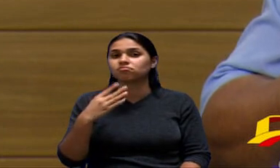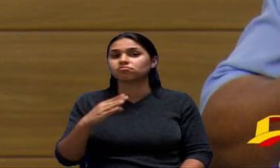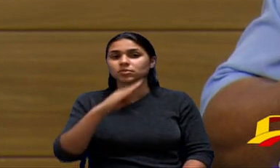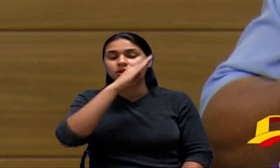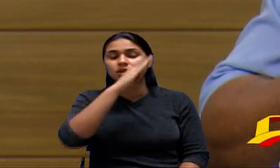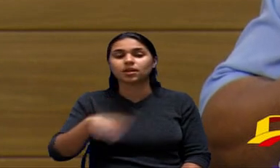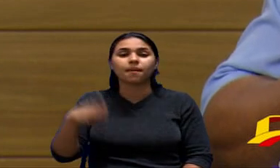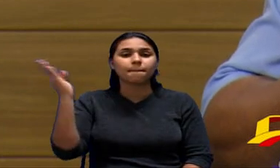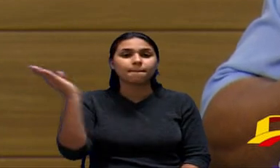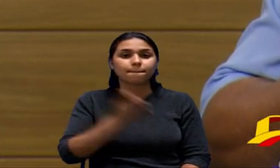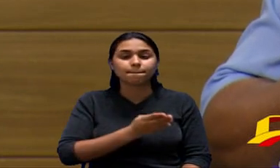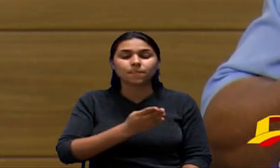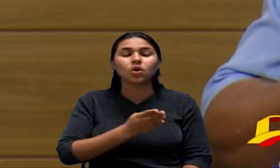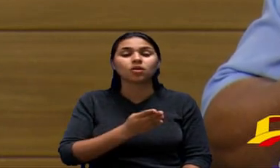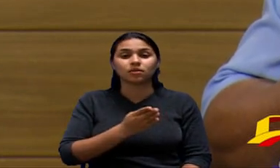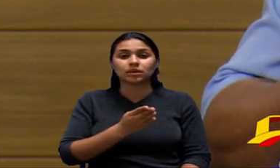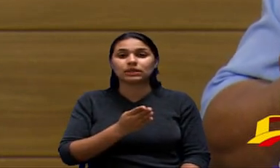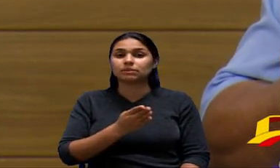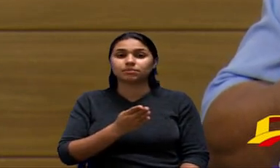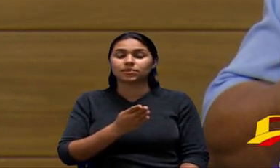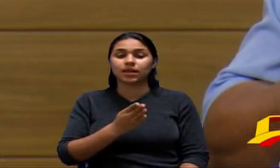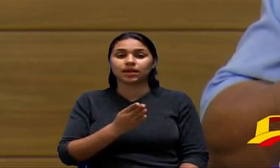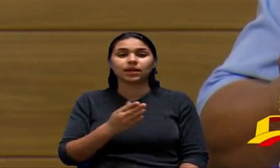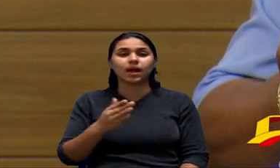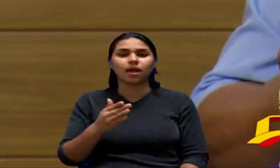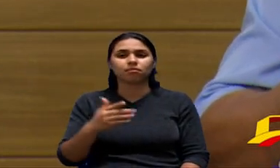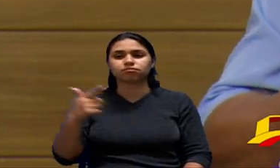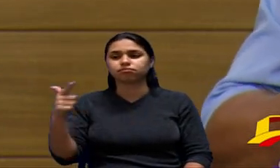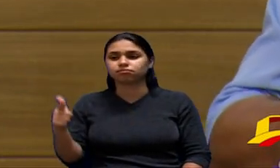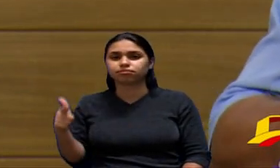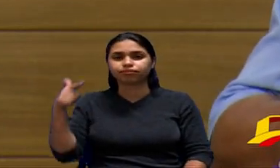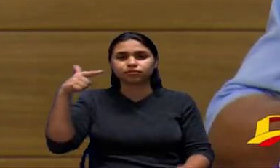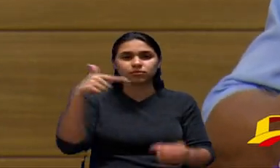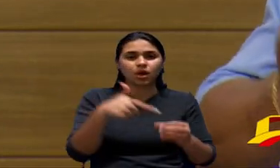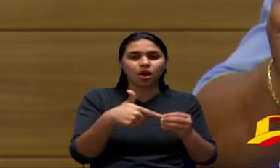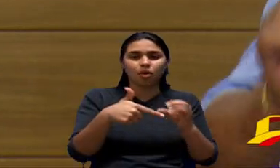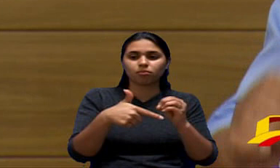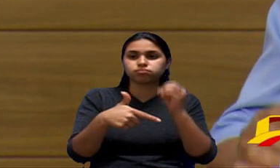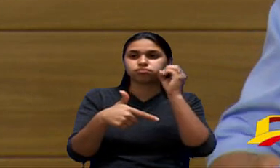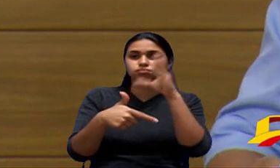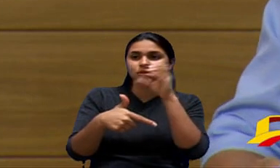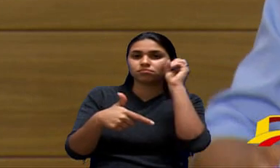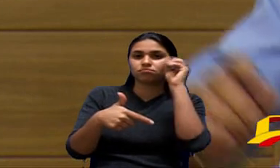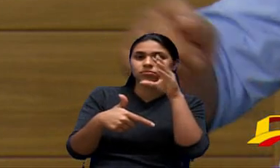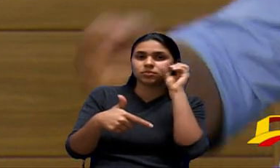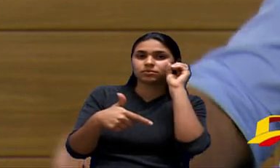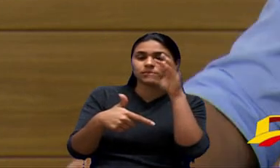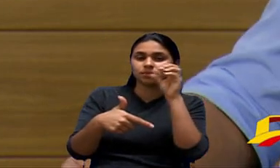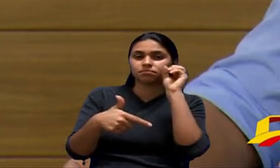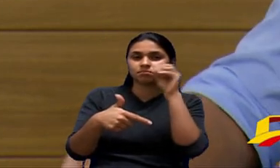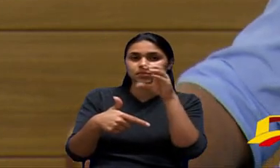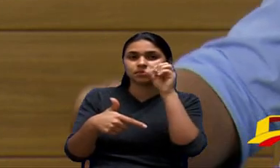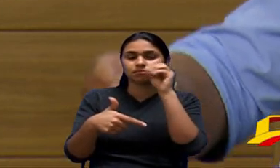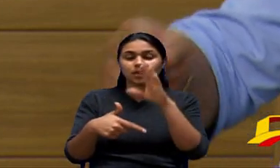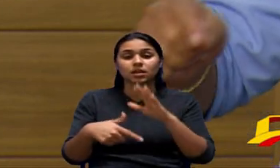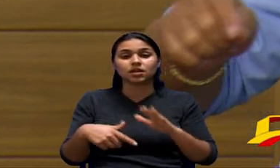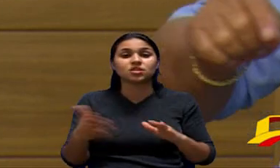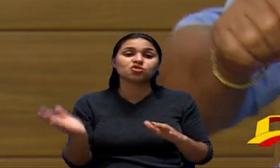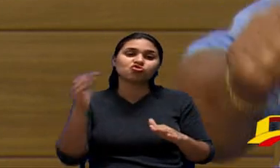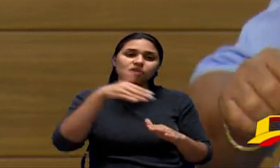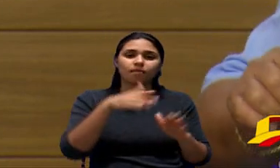nos postos após o automático disparar do bico porque é isso porque e aí já vem para a nossa lei